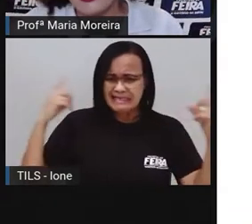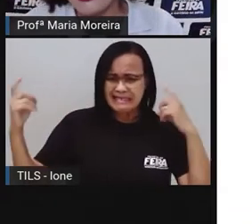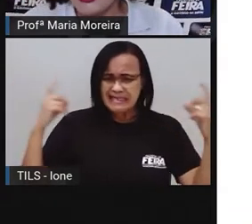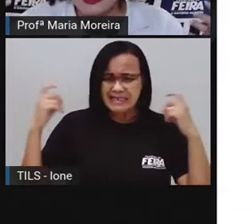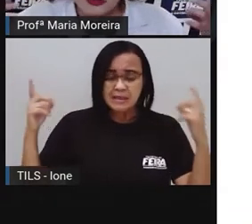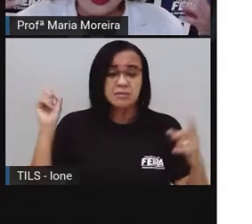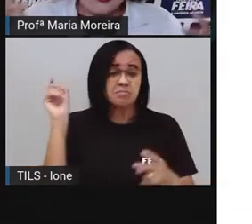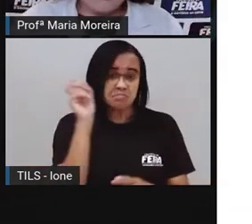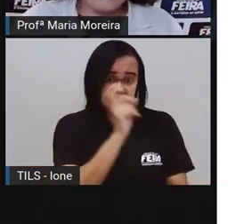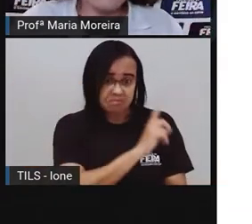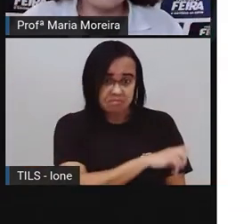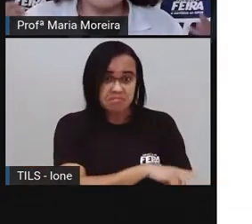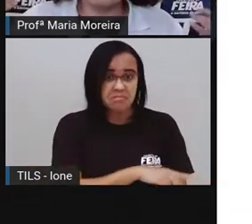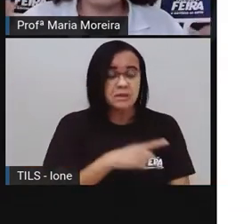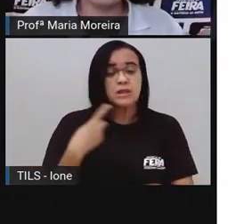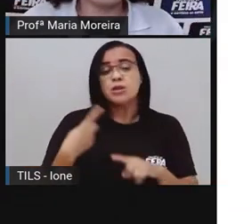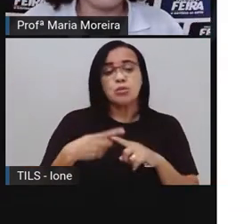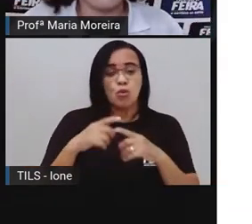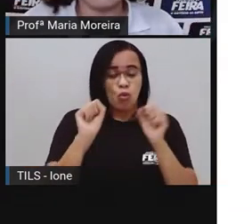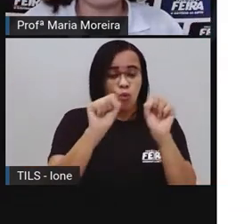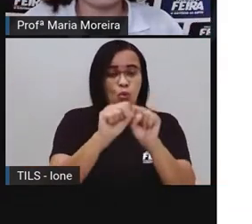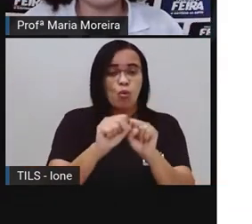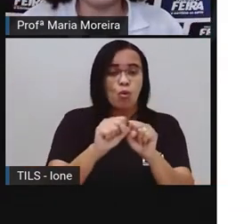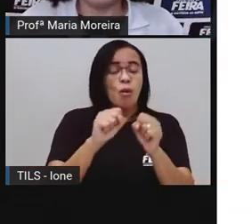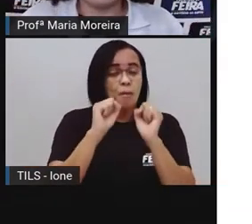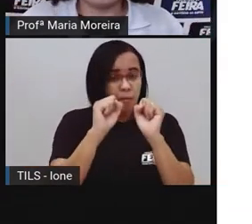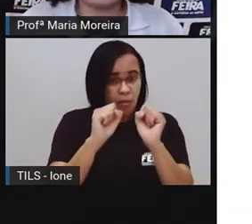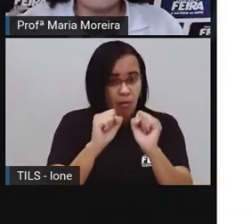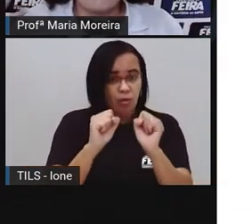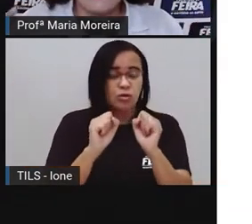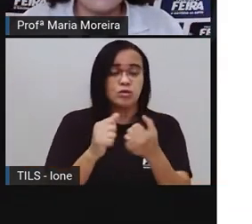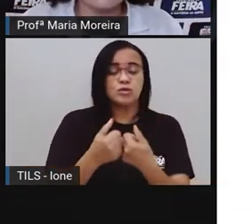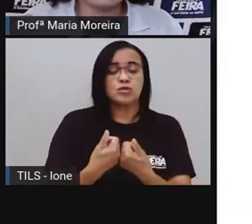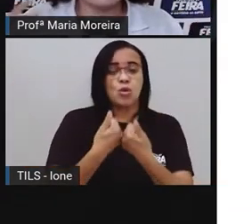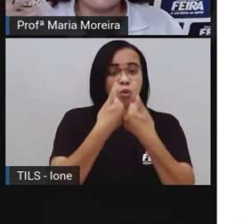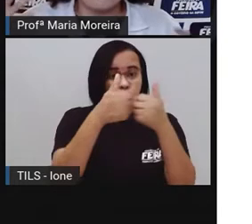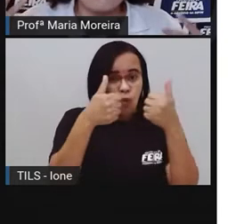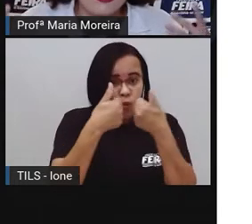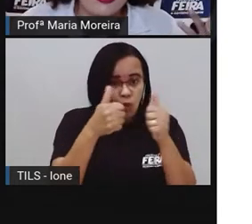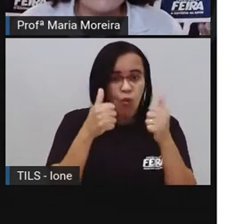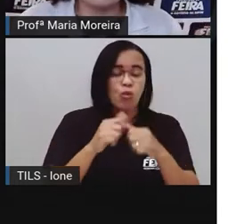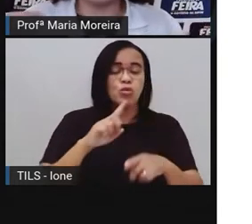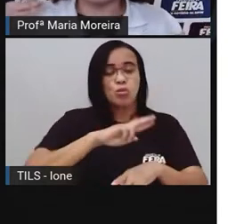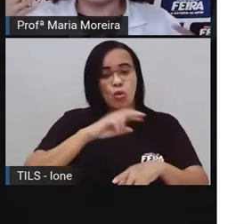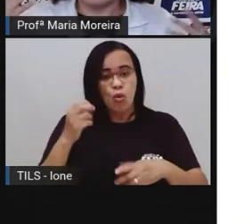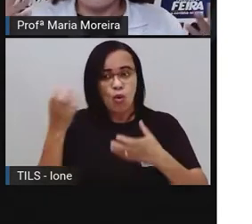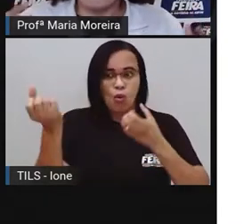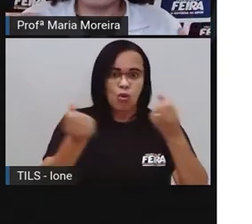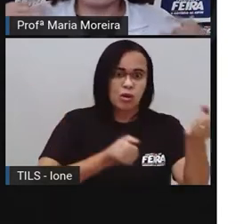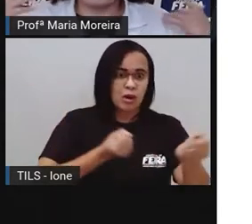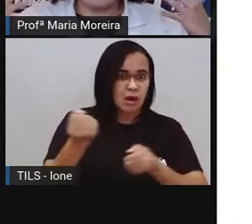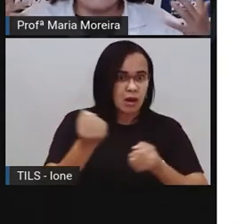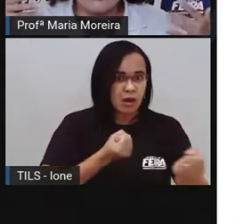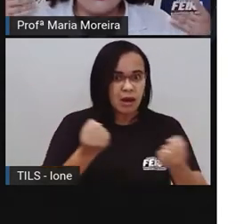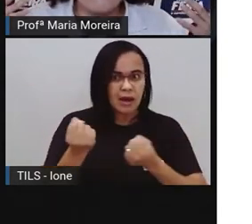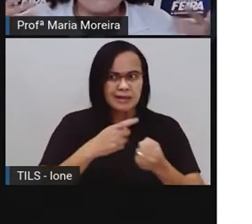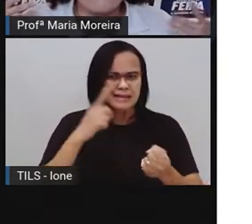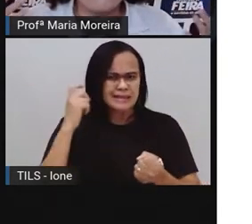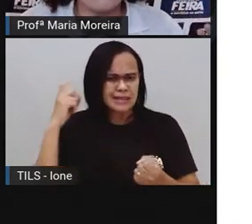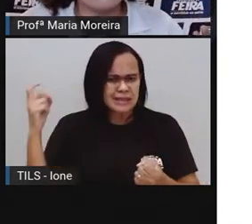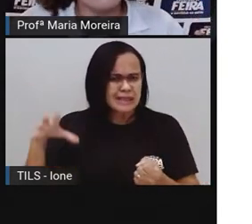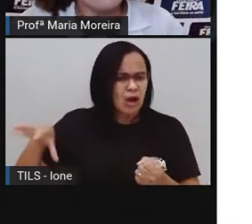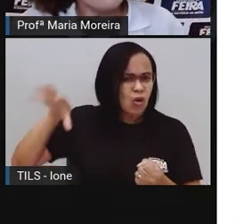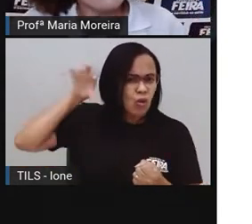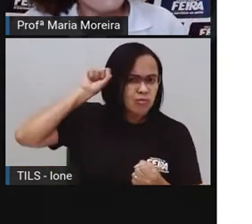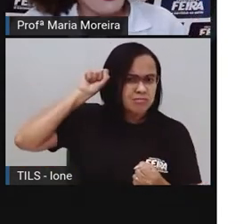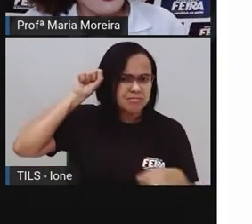aí tanto o ônibus quanto o carro. E aí você fica ali sempre ouvindo coisas, ouvindo,